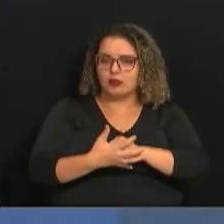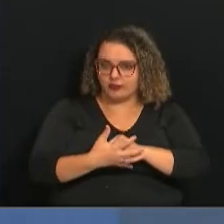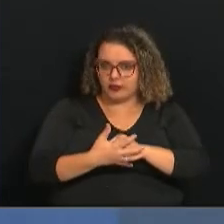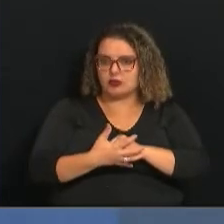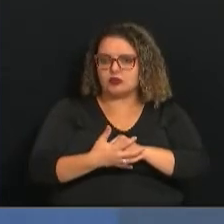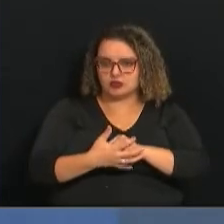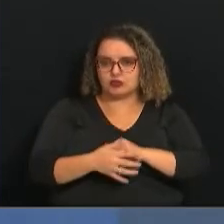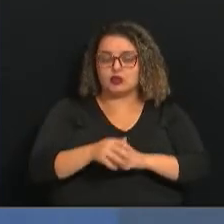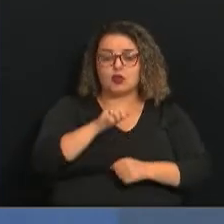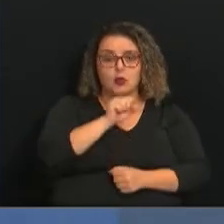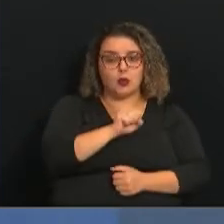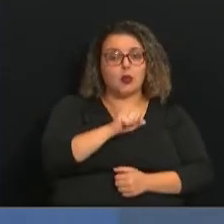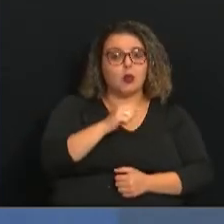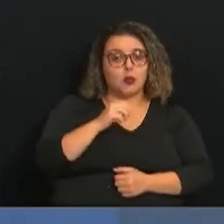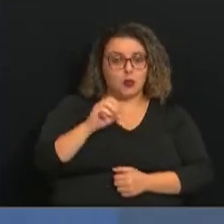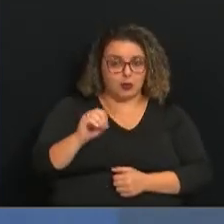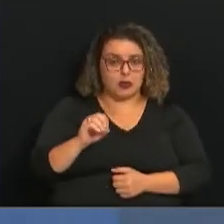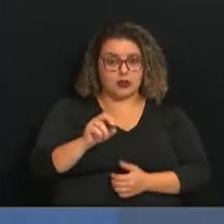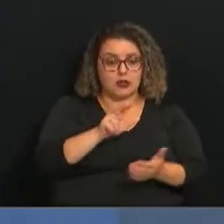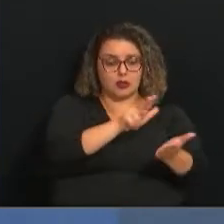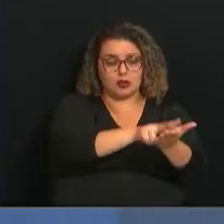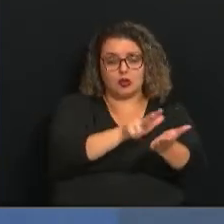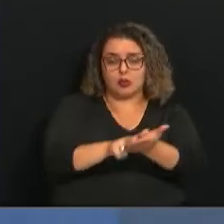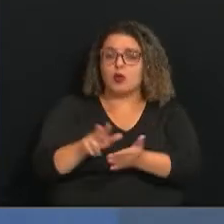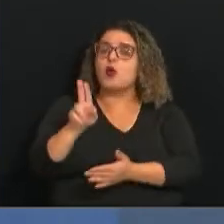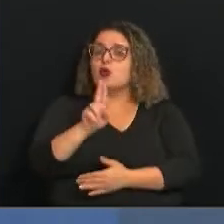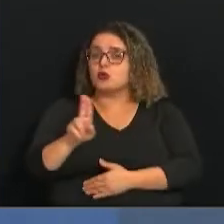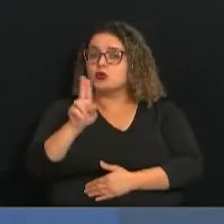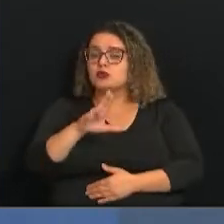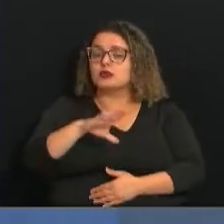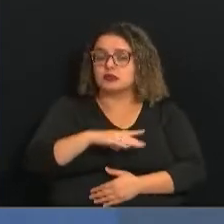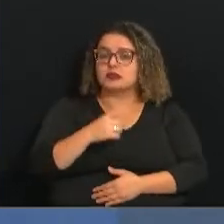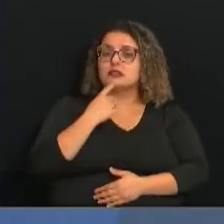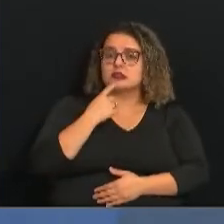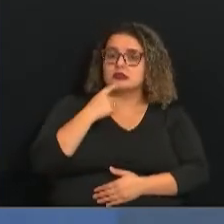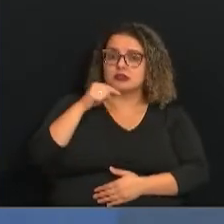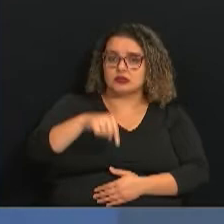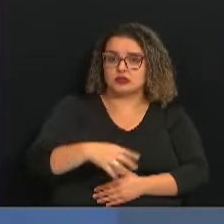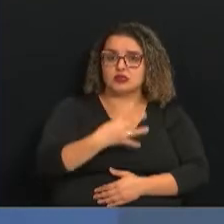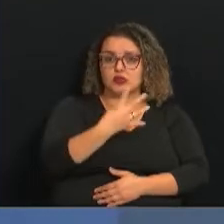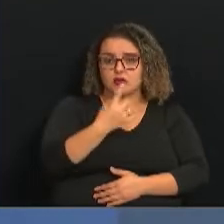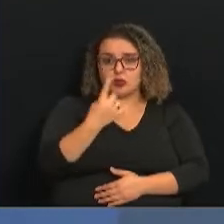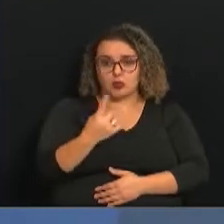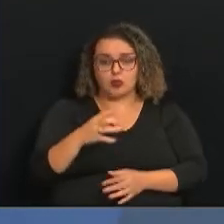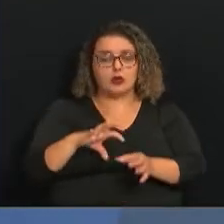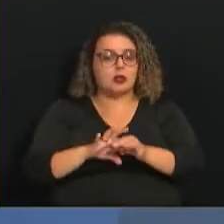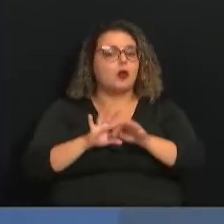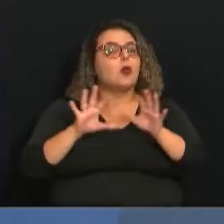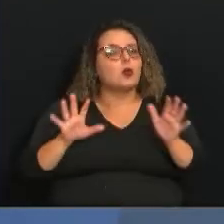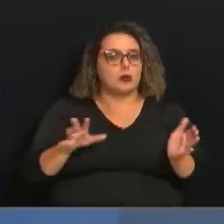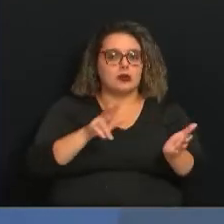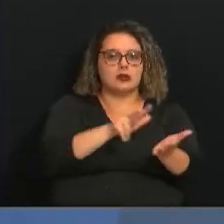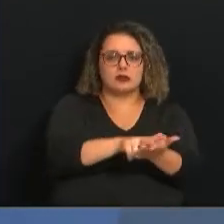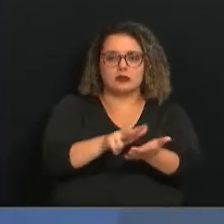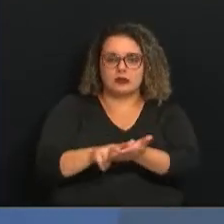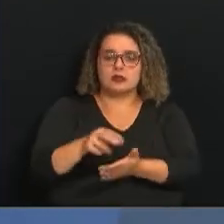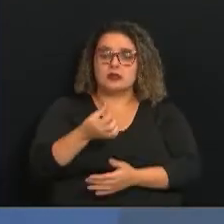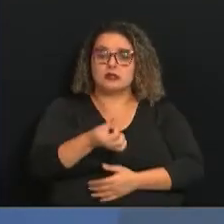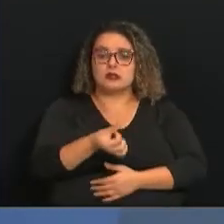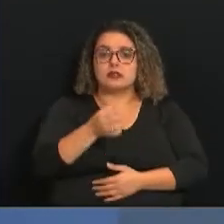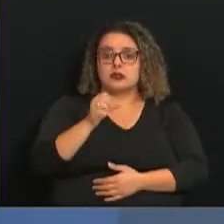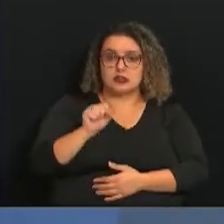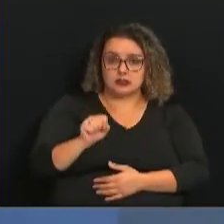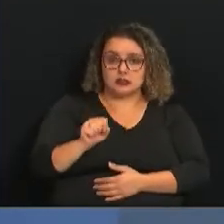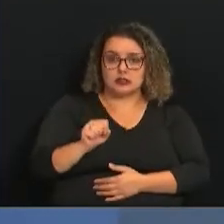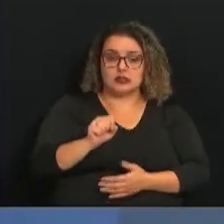80 leitos ocupados no total aqui na cidade e 41 leitos livres e ainda 68 pacientes